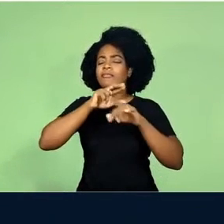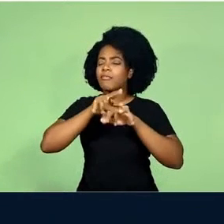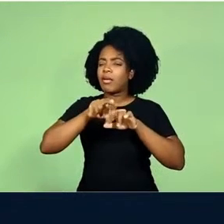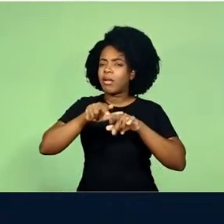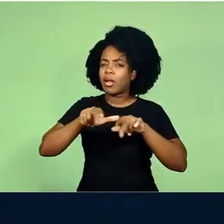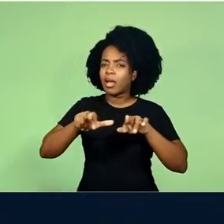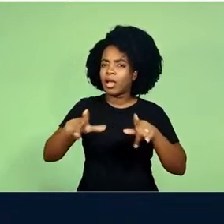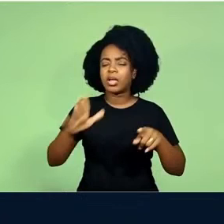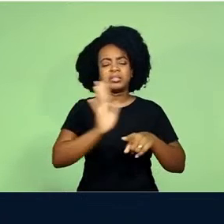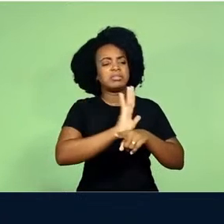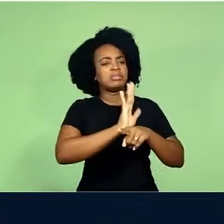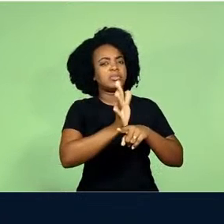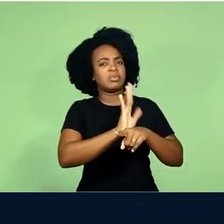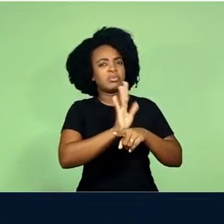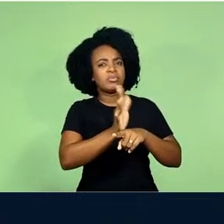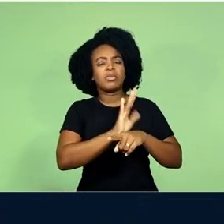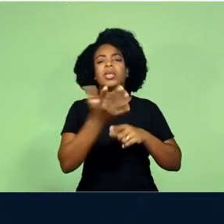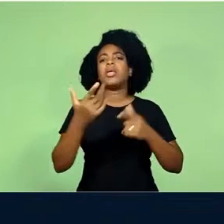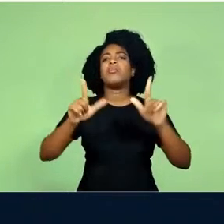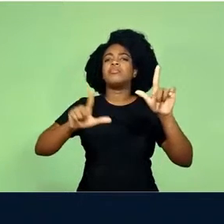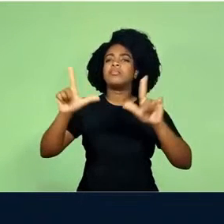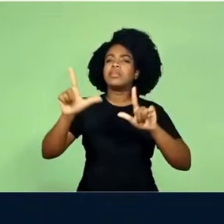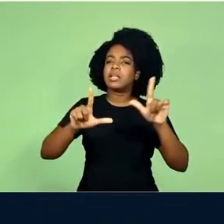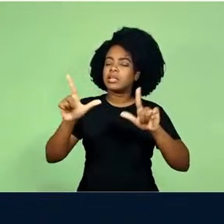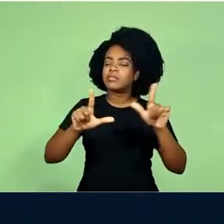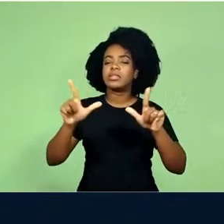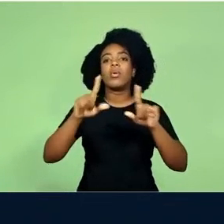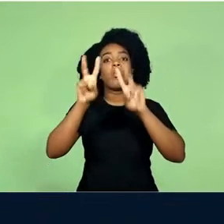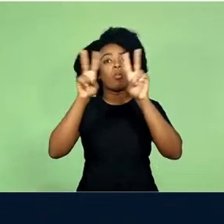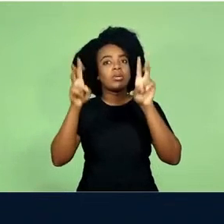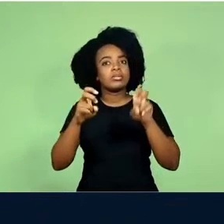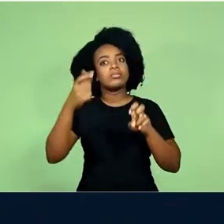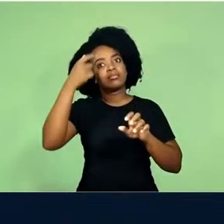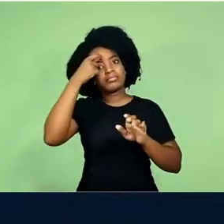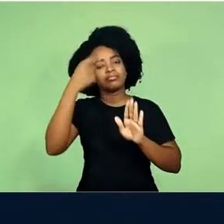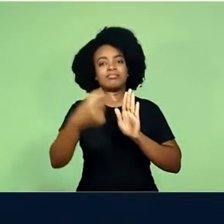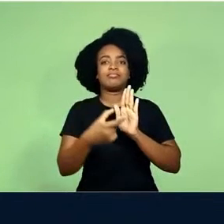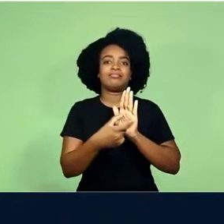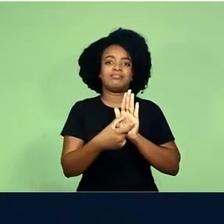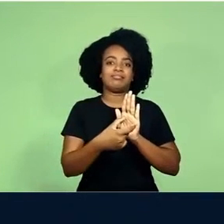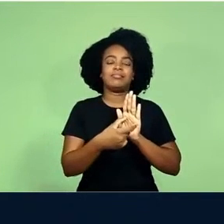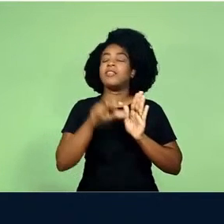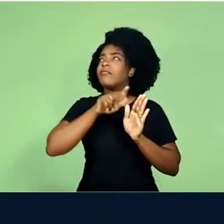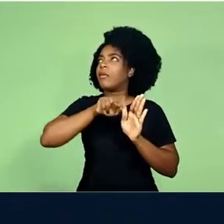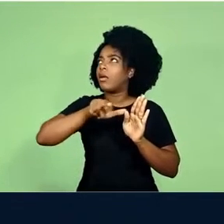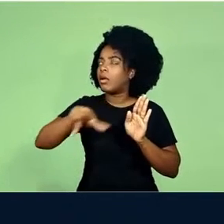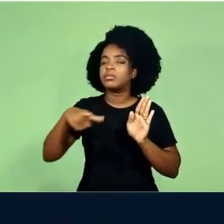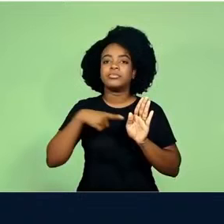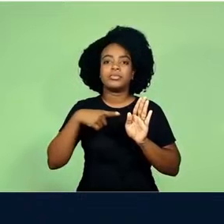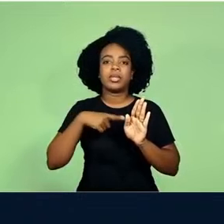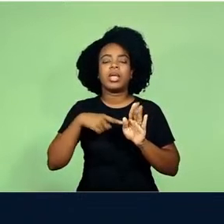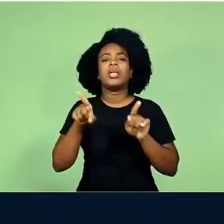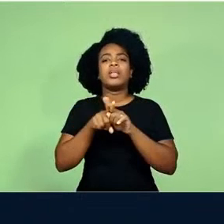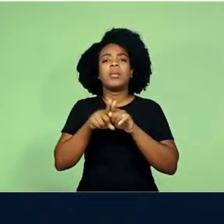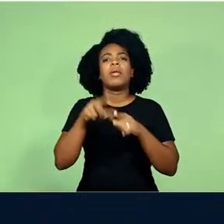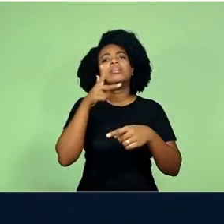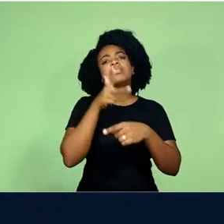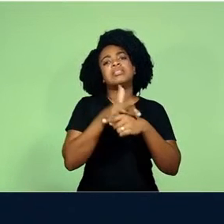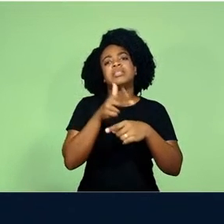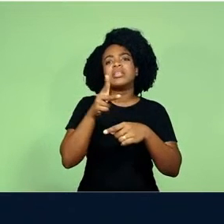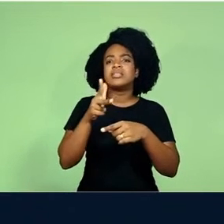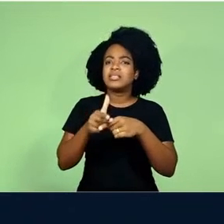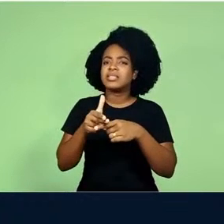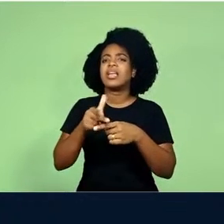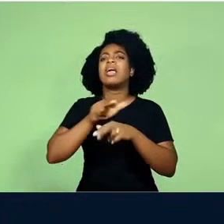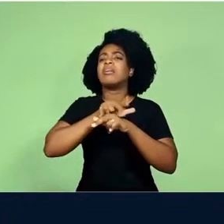de produções do cinema, da televisão, a respeito do assunto, como séries, como